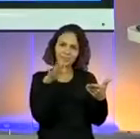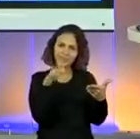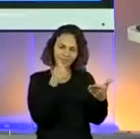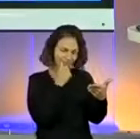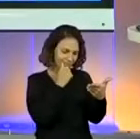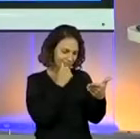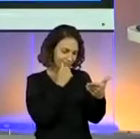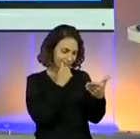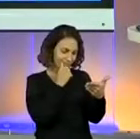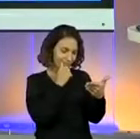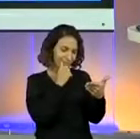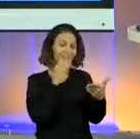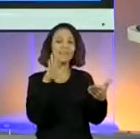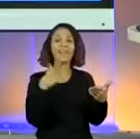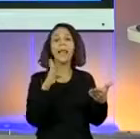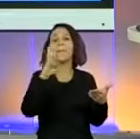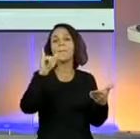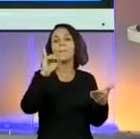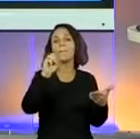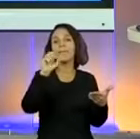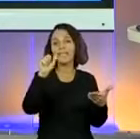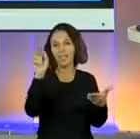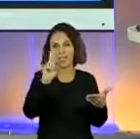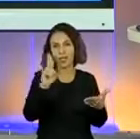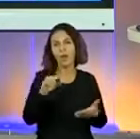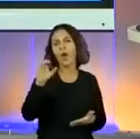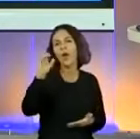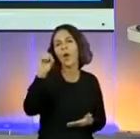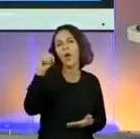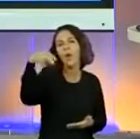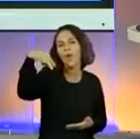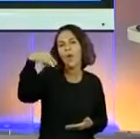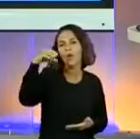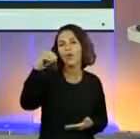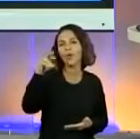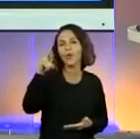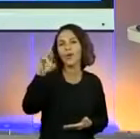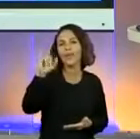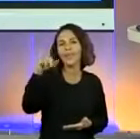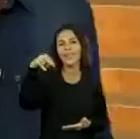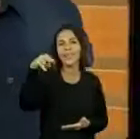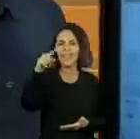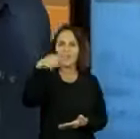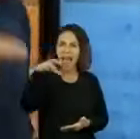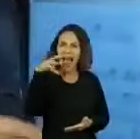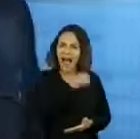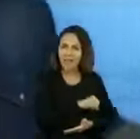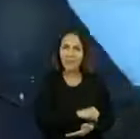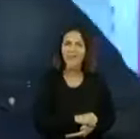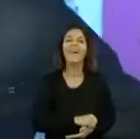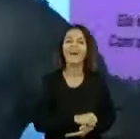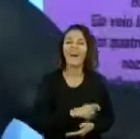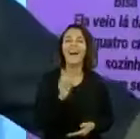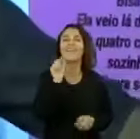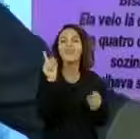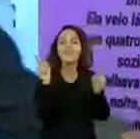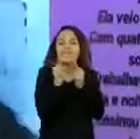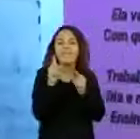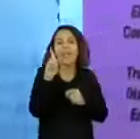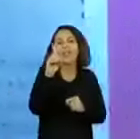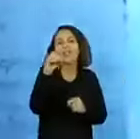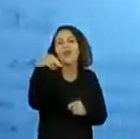A bis... Ah, acabei, A bis é a Honorina, mais conhecida como Dona Ana. É muito rápido vocês, vocês são bons. Isso mesmo. Então,